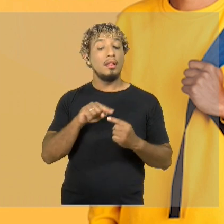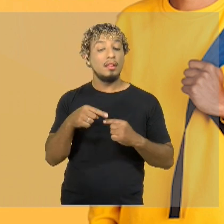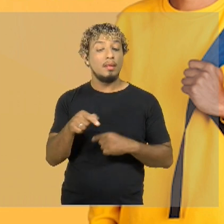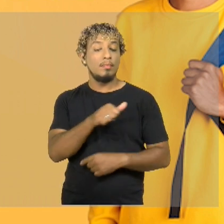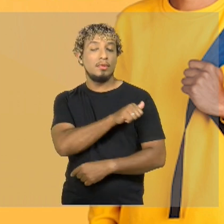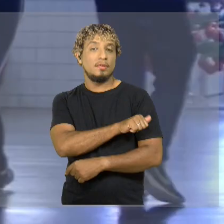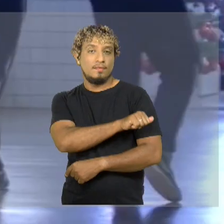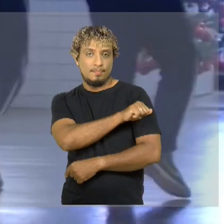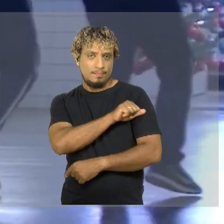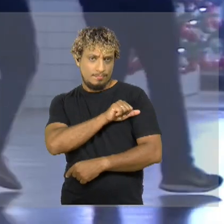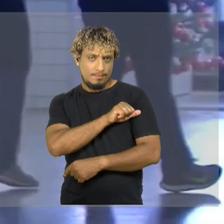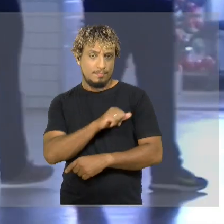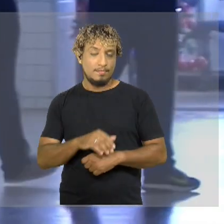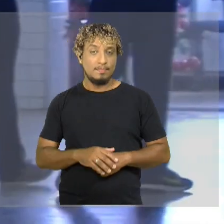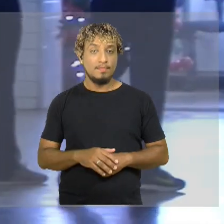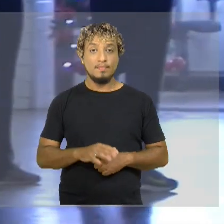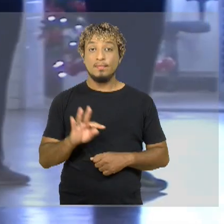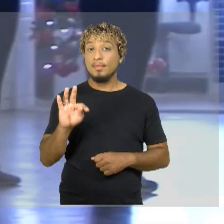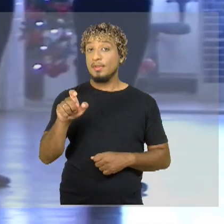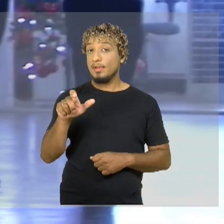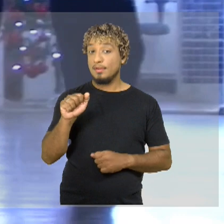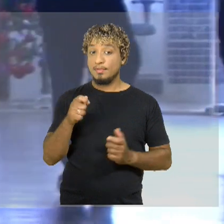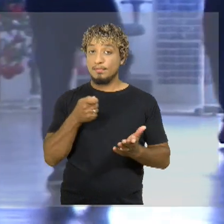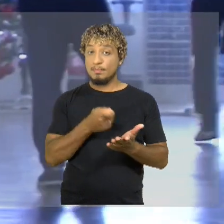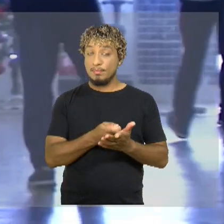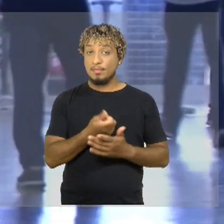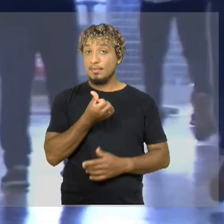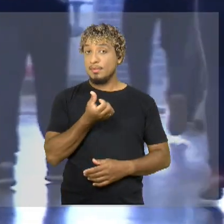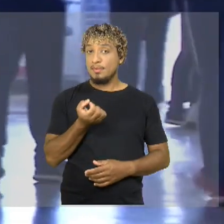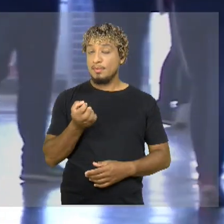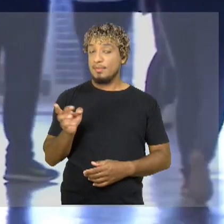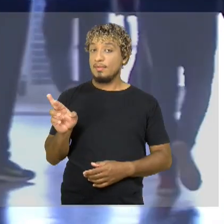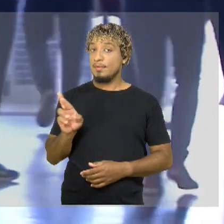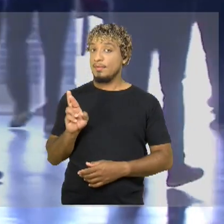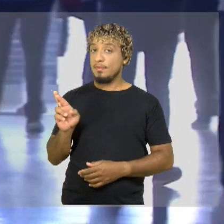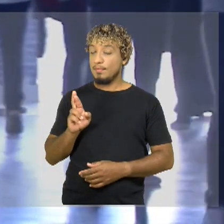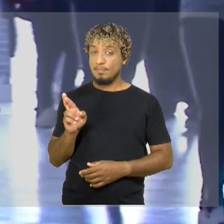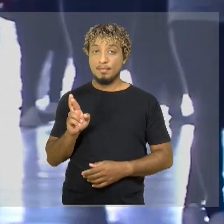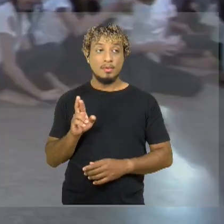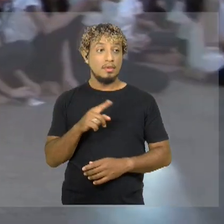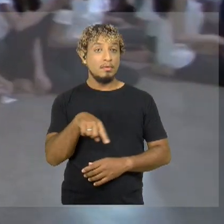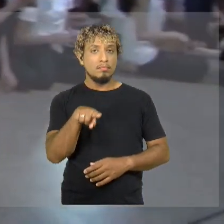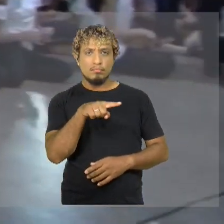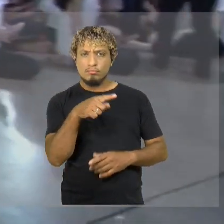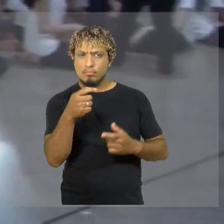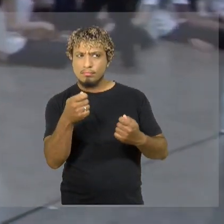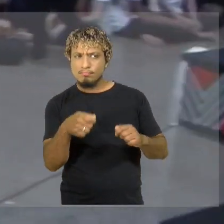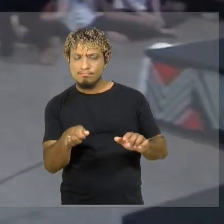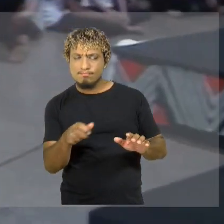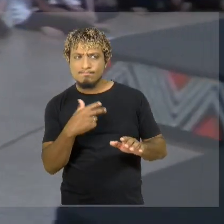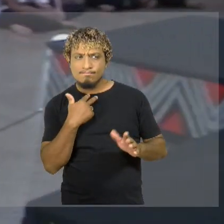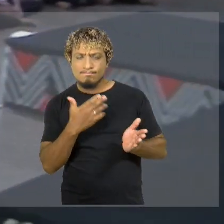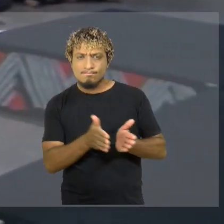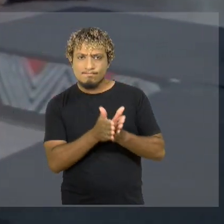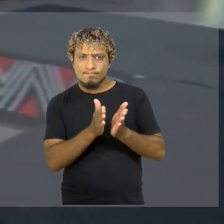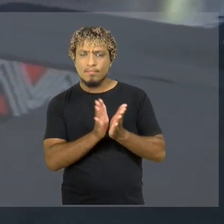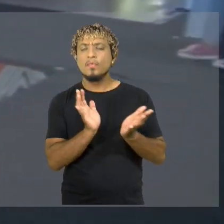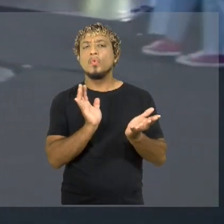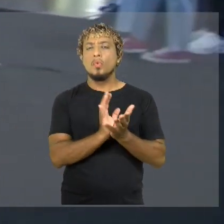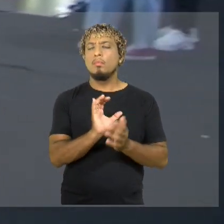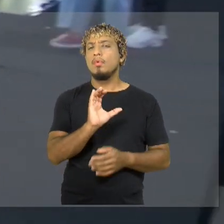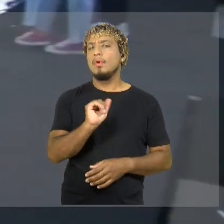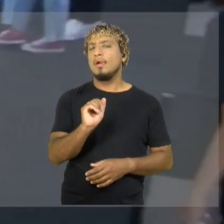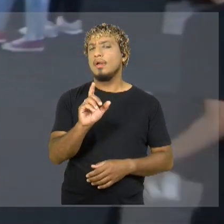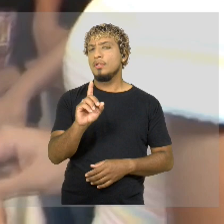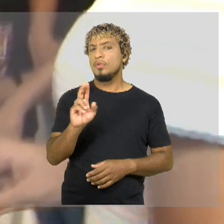em enfermagem. A taxa de inscrição é de R 60,00, com isenção disponível para inscritos no CADÚNICO.